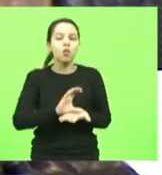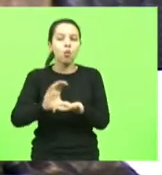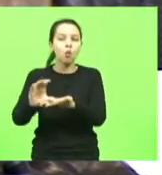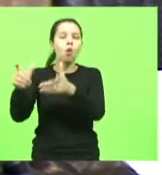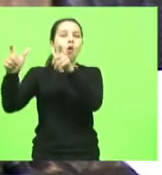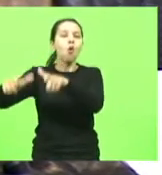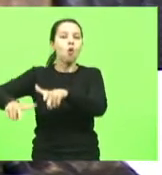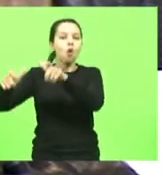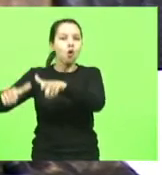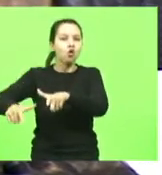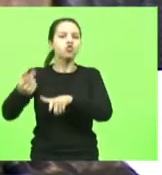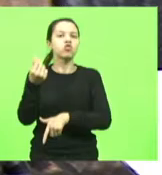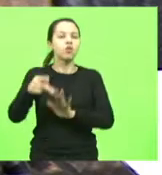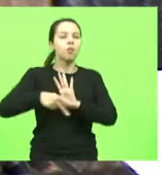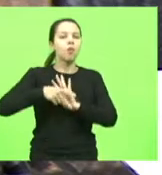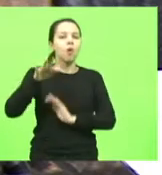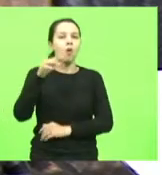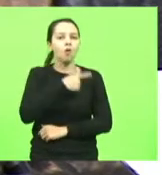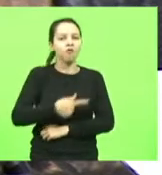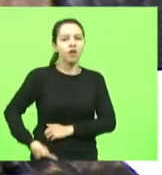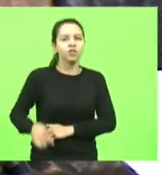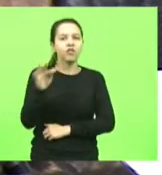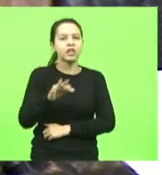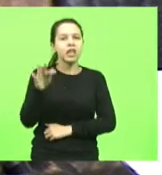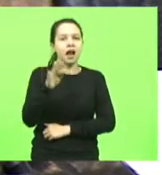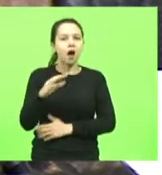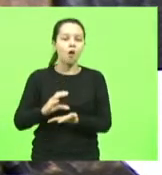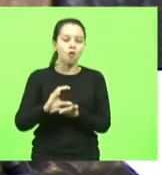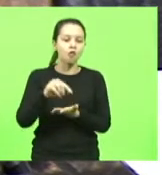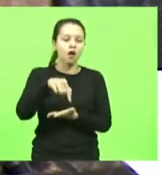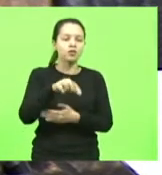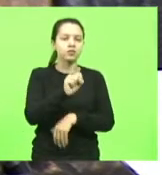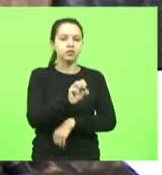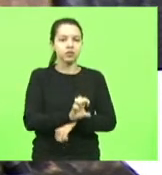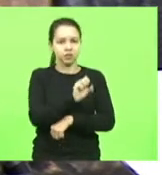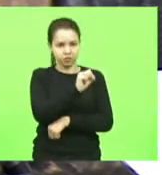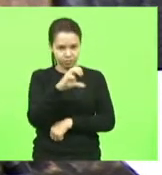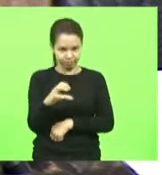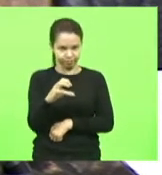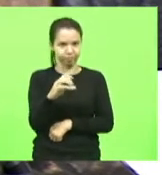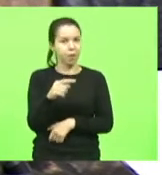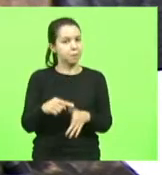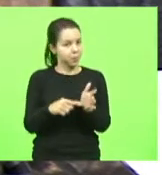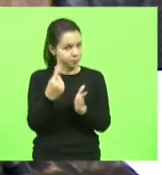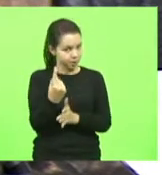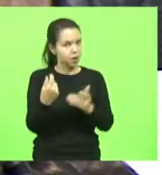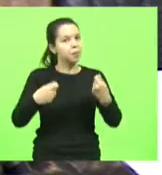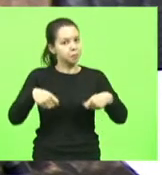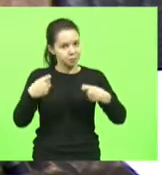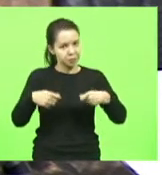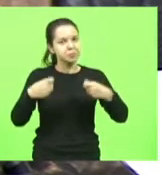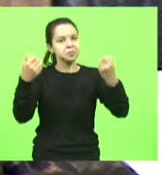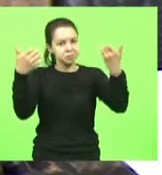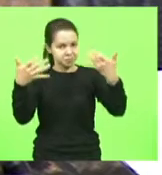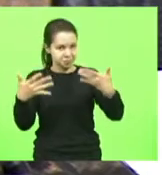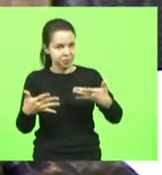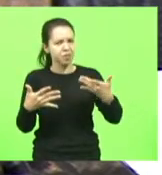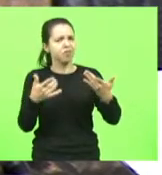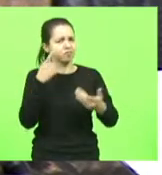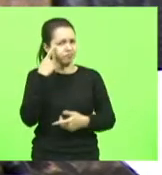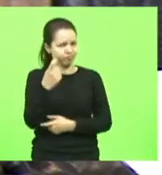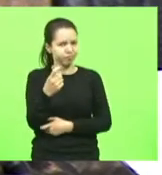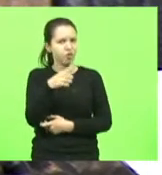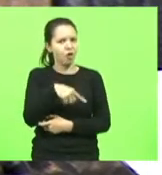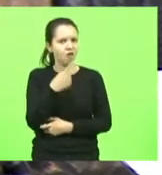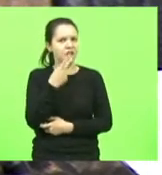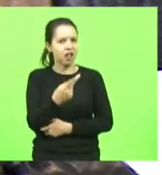federal que veio para Santa Catarina. Pois bem, primeiro, cabe aqui fazer uma ressalva. É muito curioso nós falarmos em